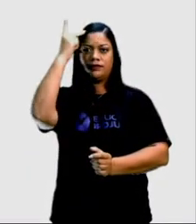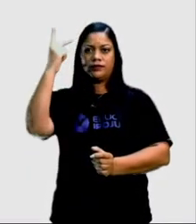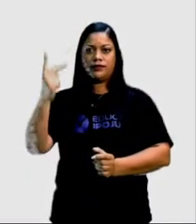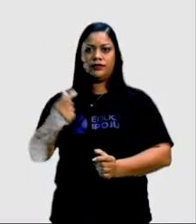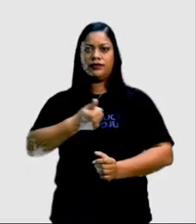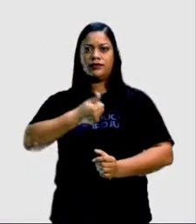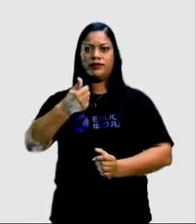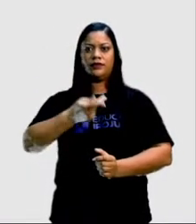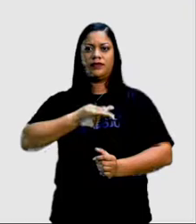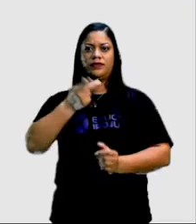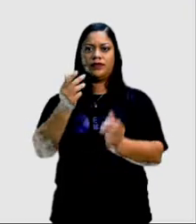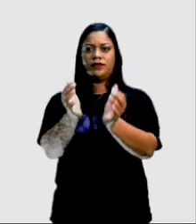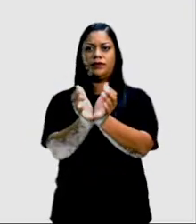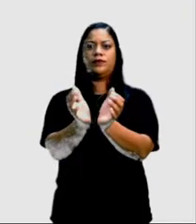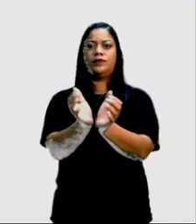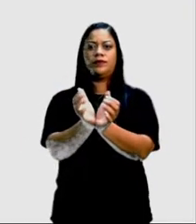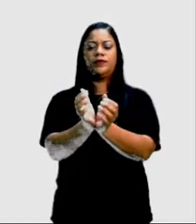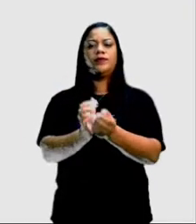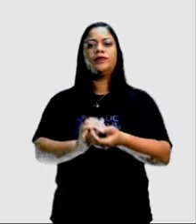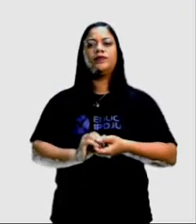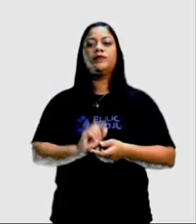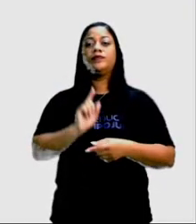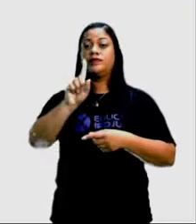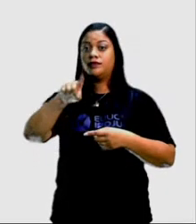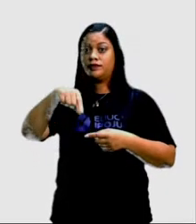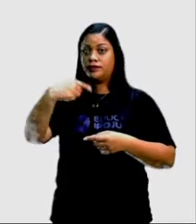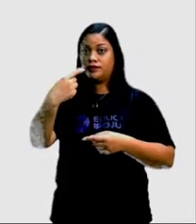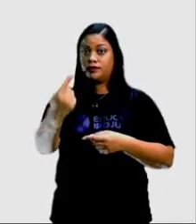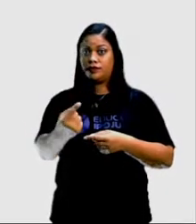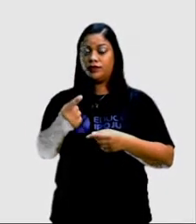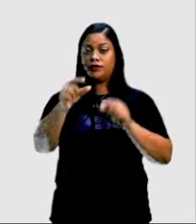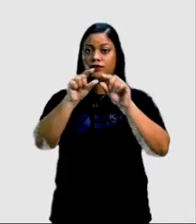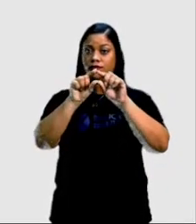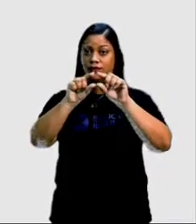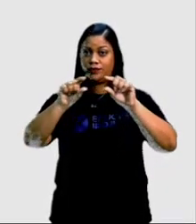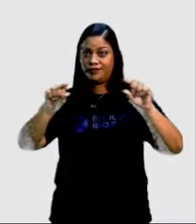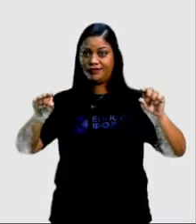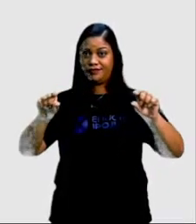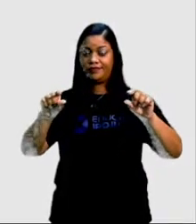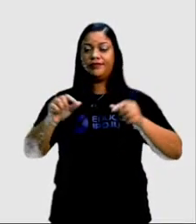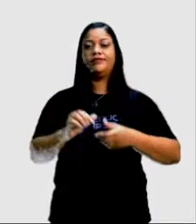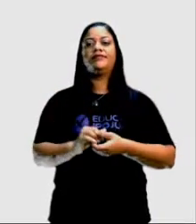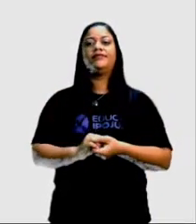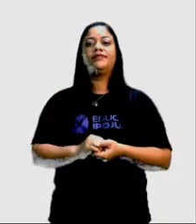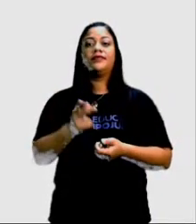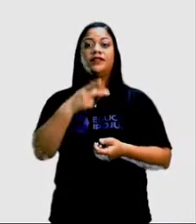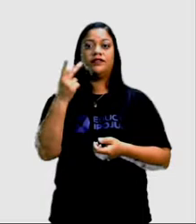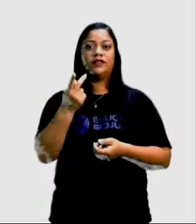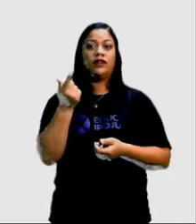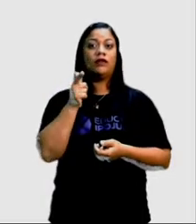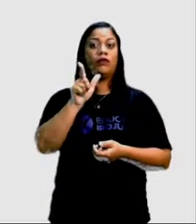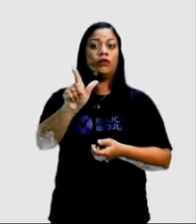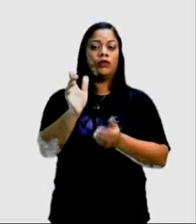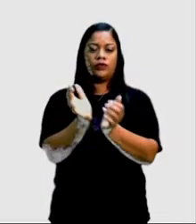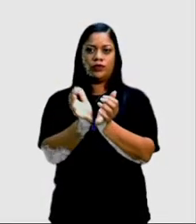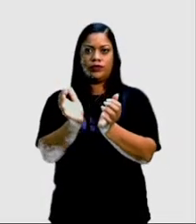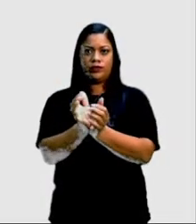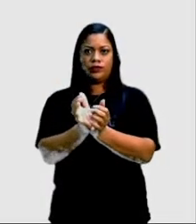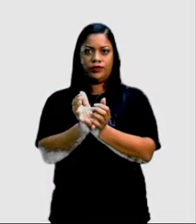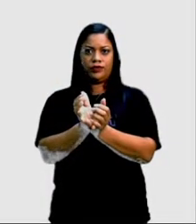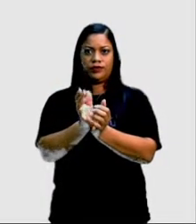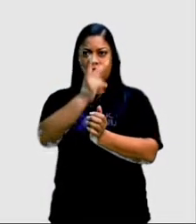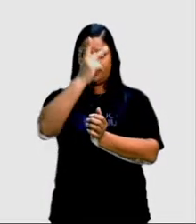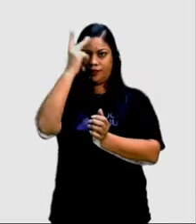primeiro fala com um grupo. Na próxima tirinha, na próxima ação, ele fala com outro grupo e o